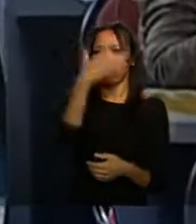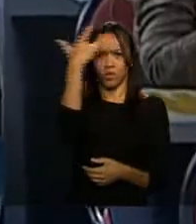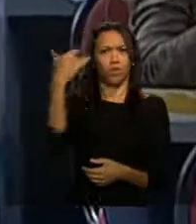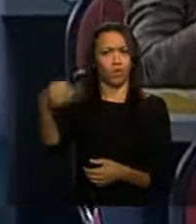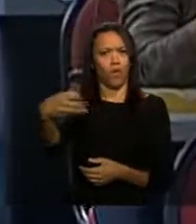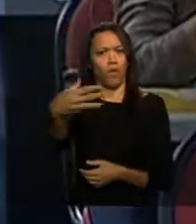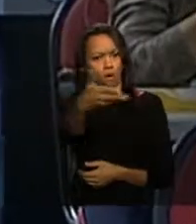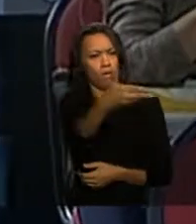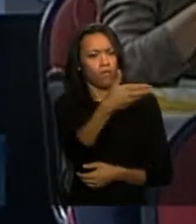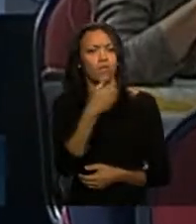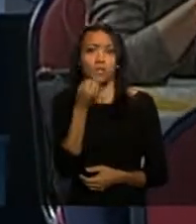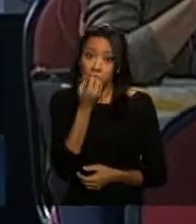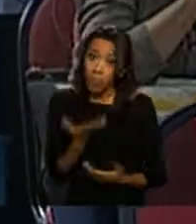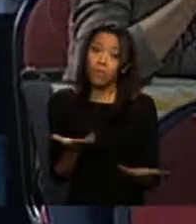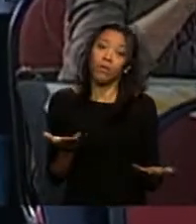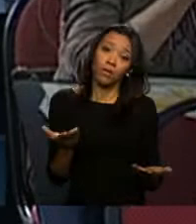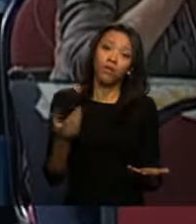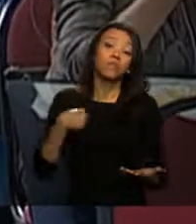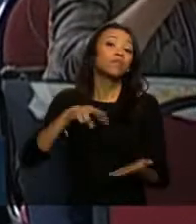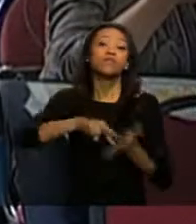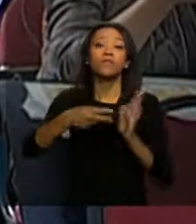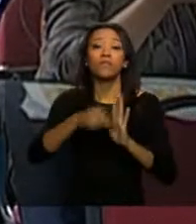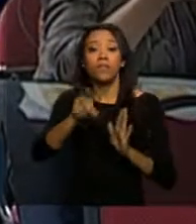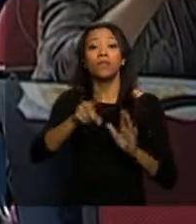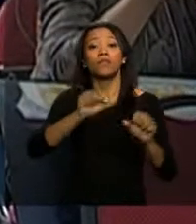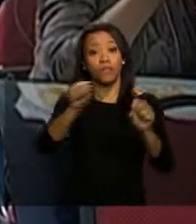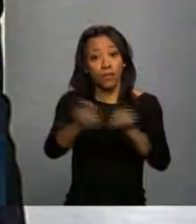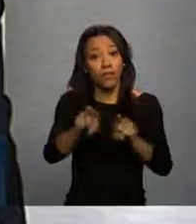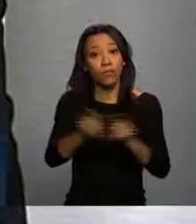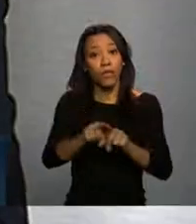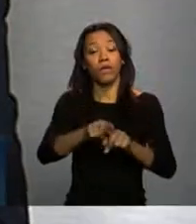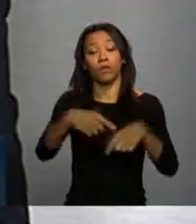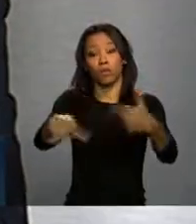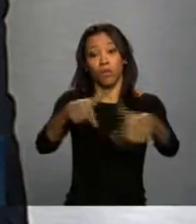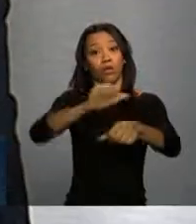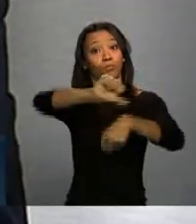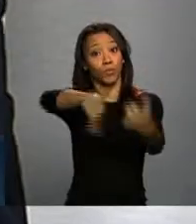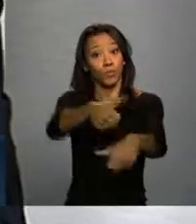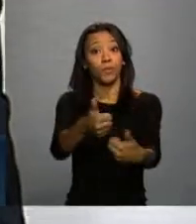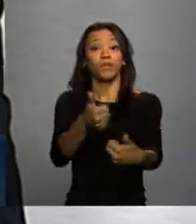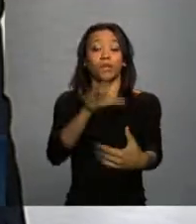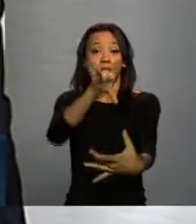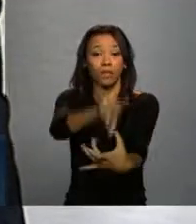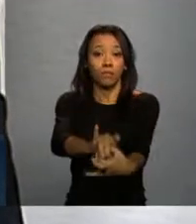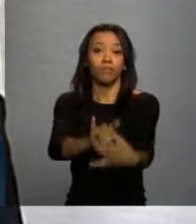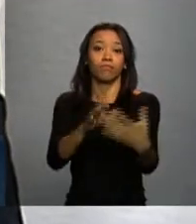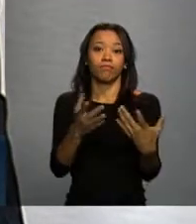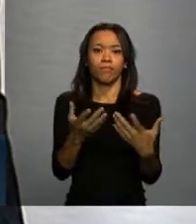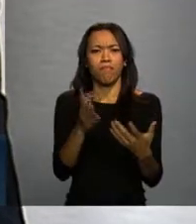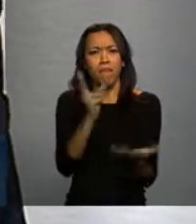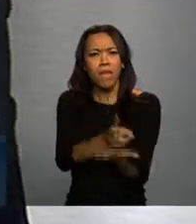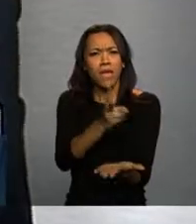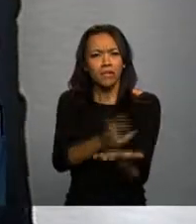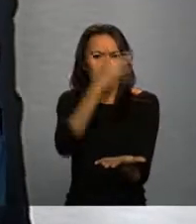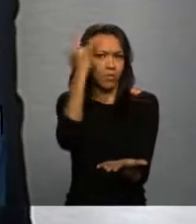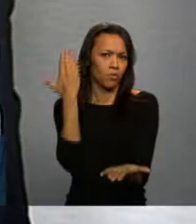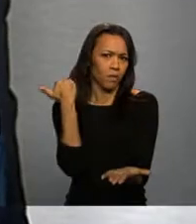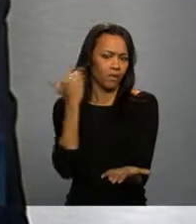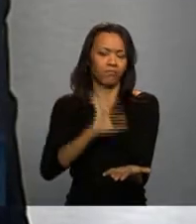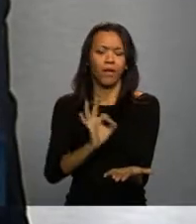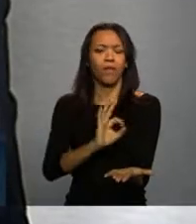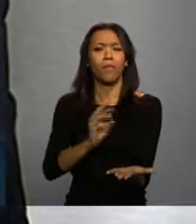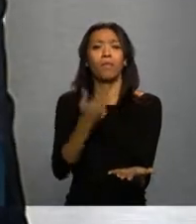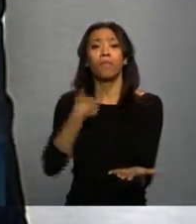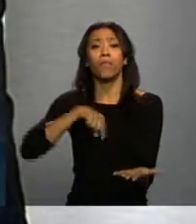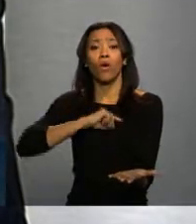também é bom, significa que os serviços também mudam, formam novos quadros, mas não são necessariamente os mesmos atores, nós éramos muito